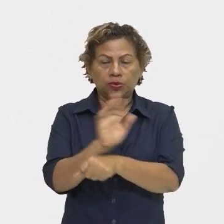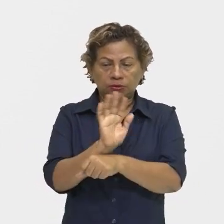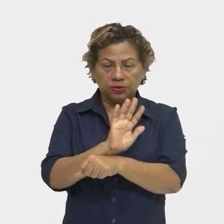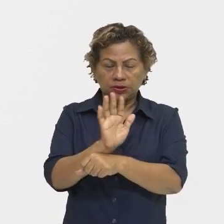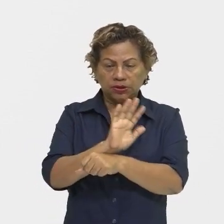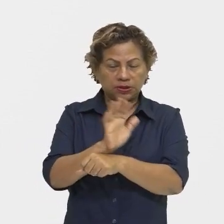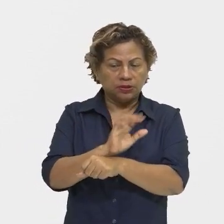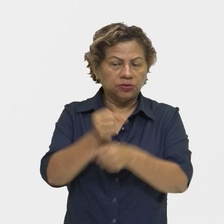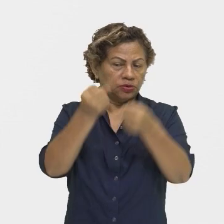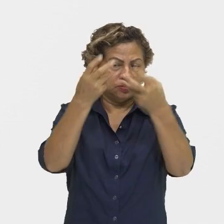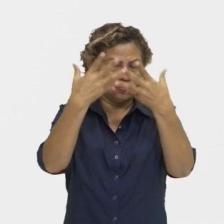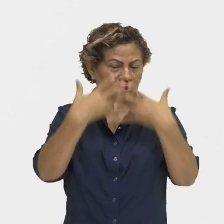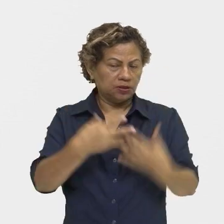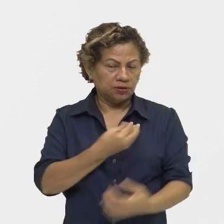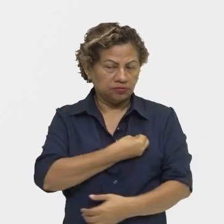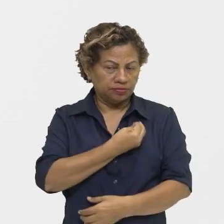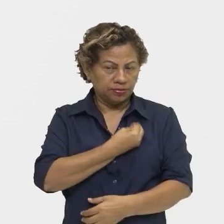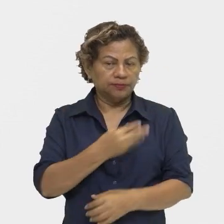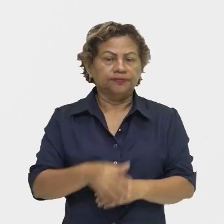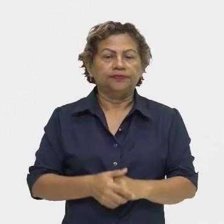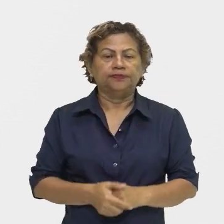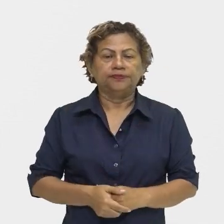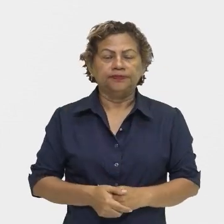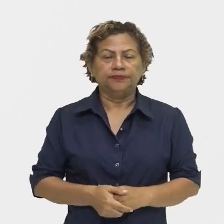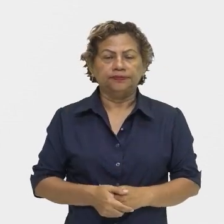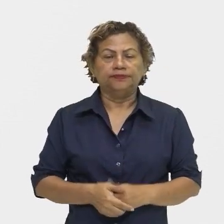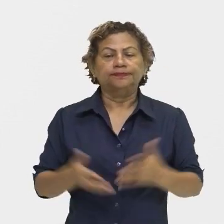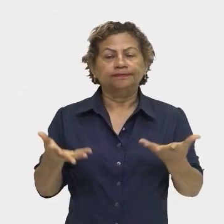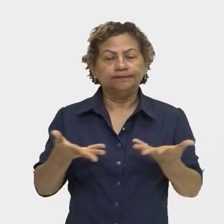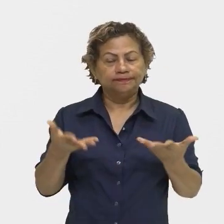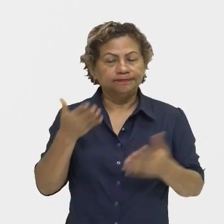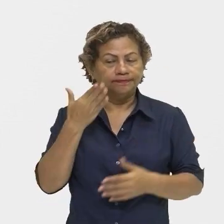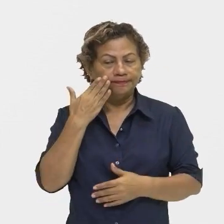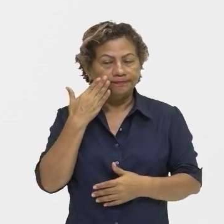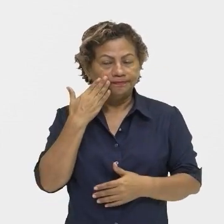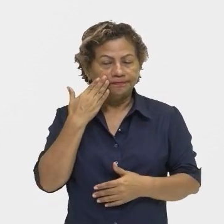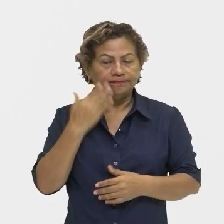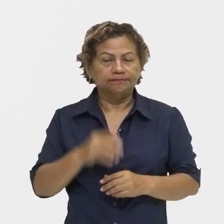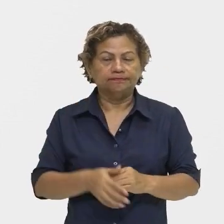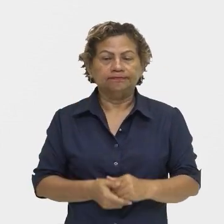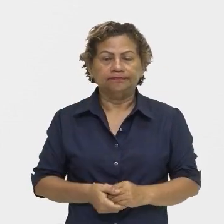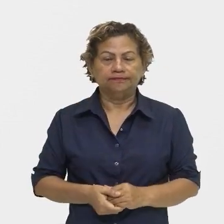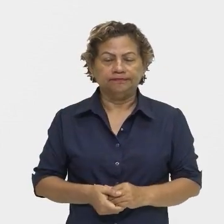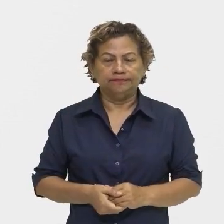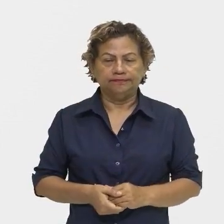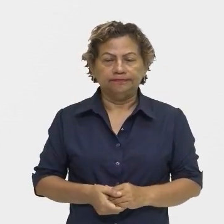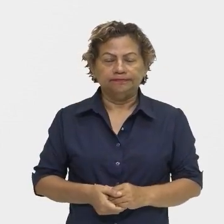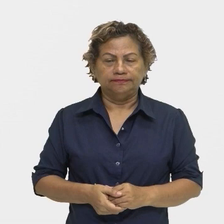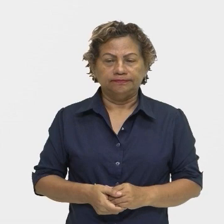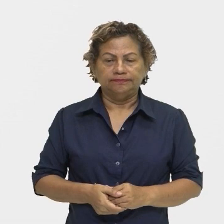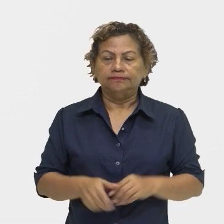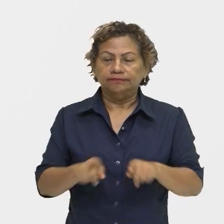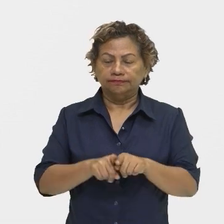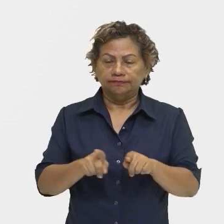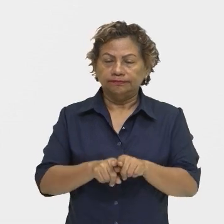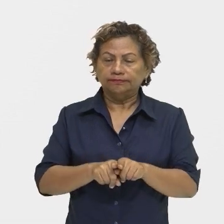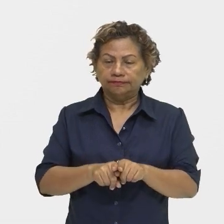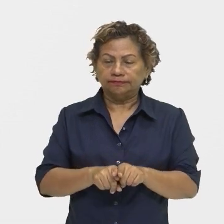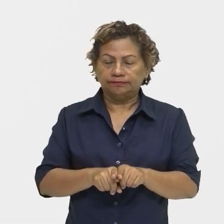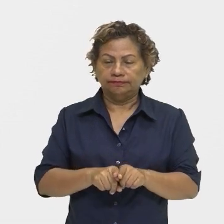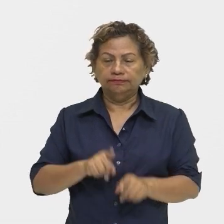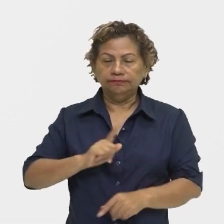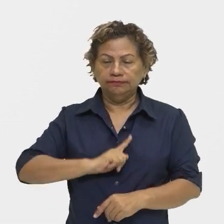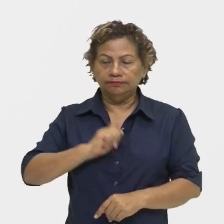sobre ele mesmo, né? E aí, a gente vai ter as gramáticas, né? As gramáticas também